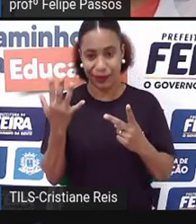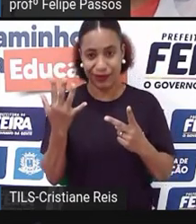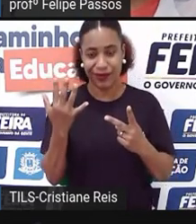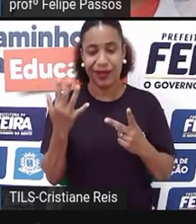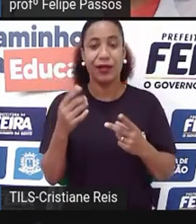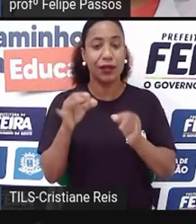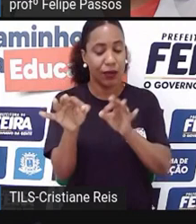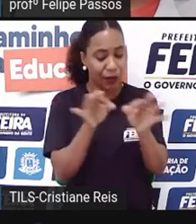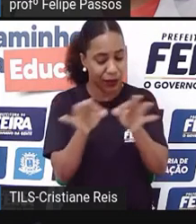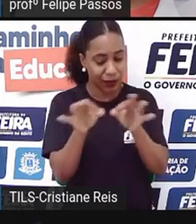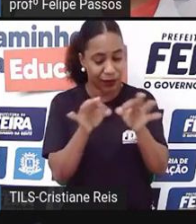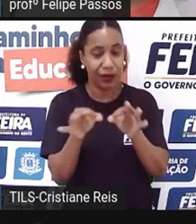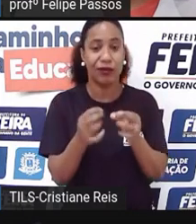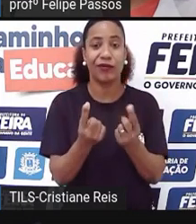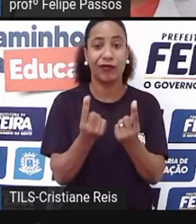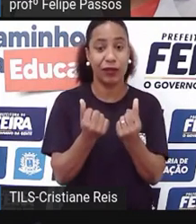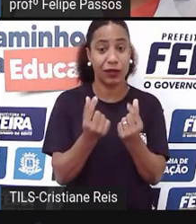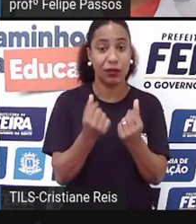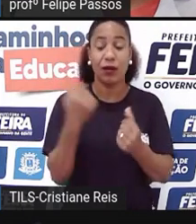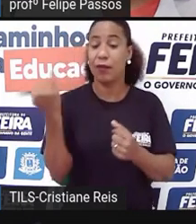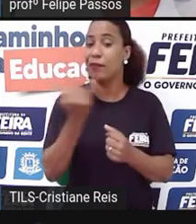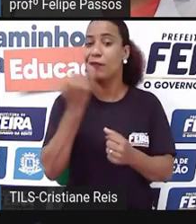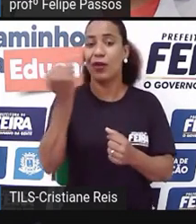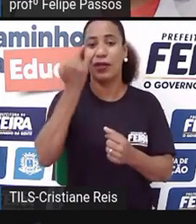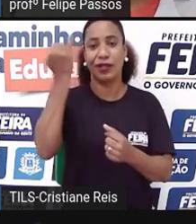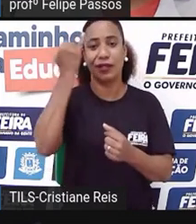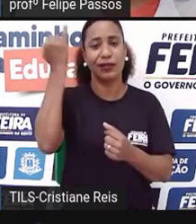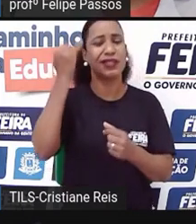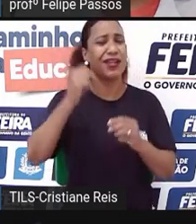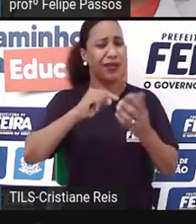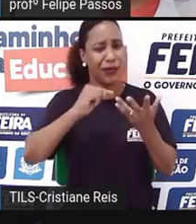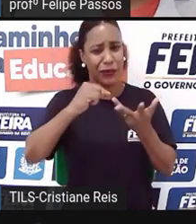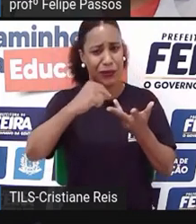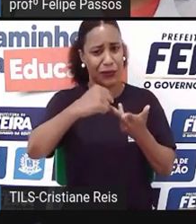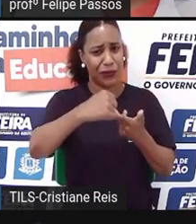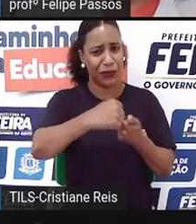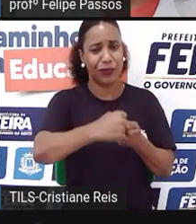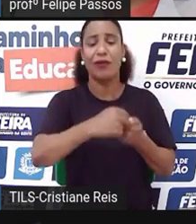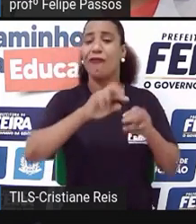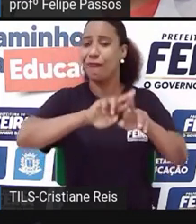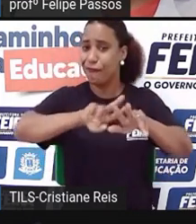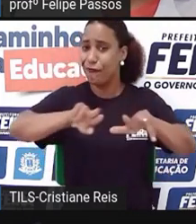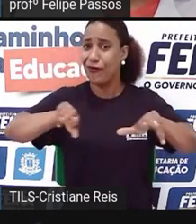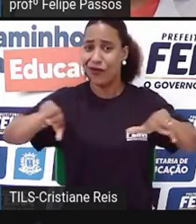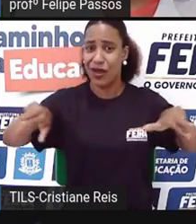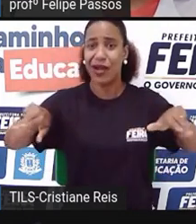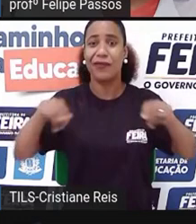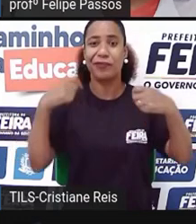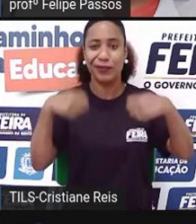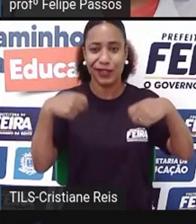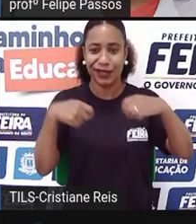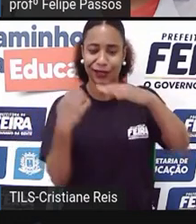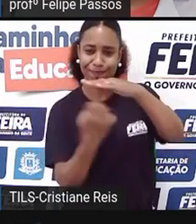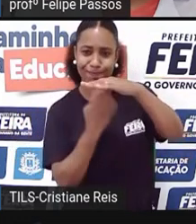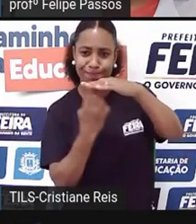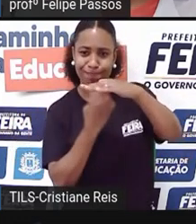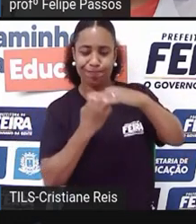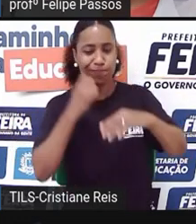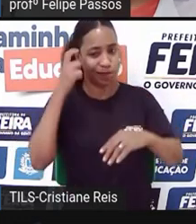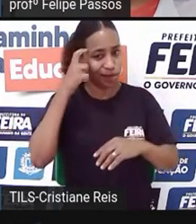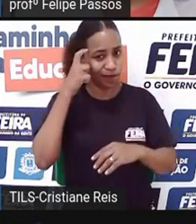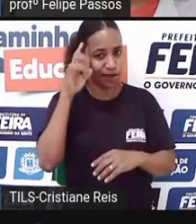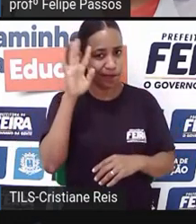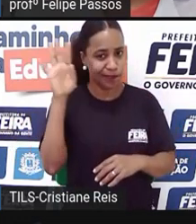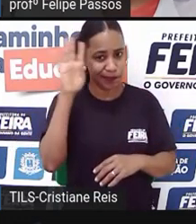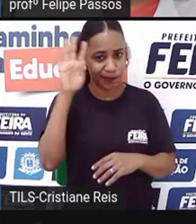financeiro. Então, são vários aspectos que o empreendedor precisa prestar atenção e, cada